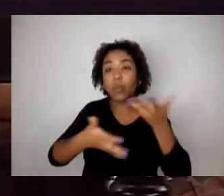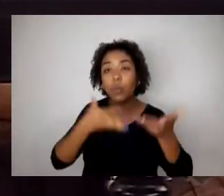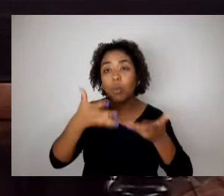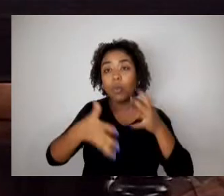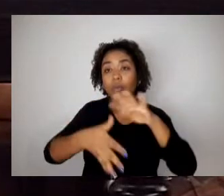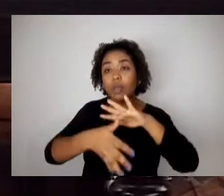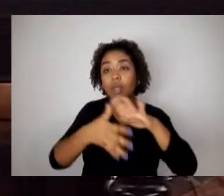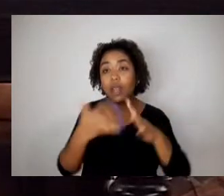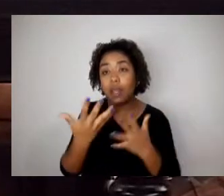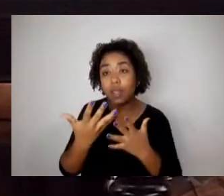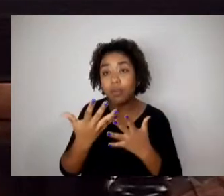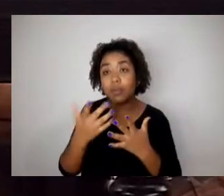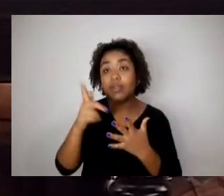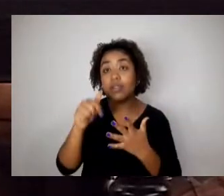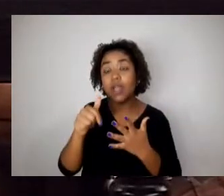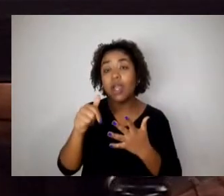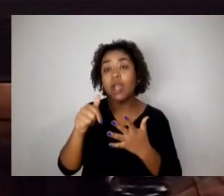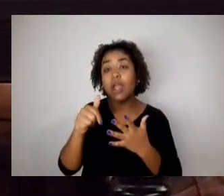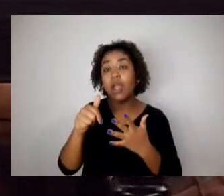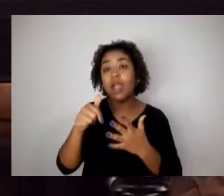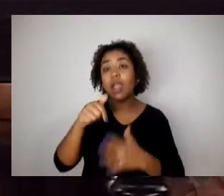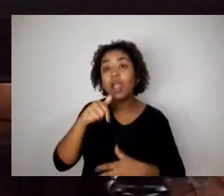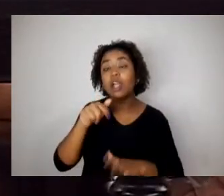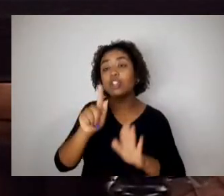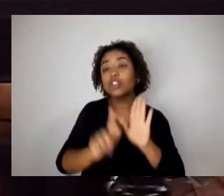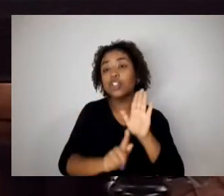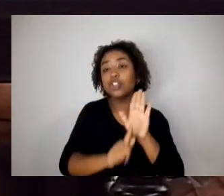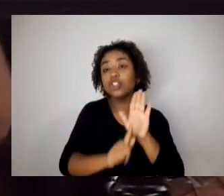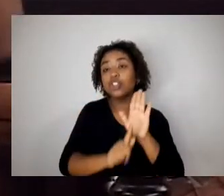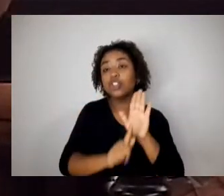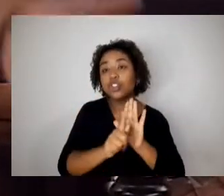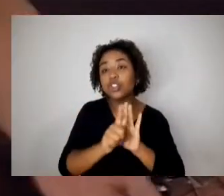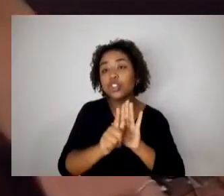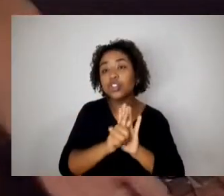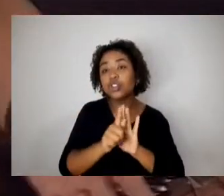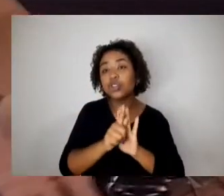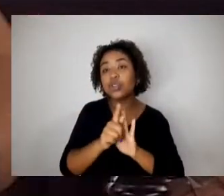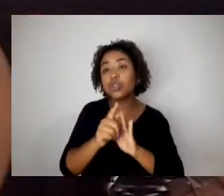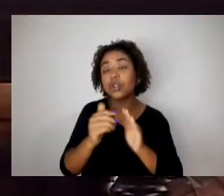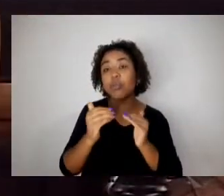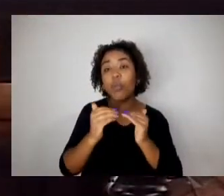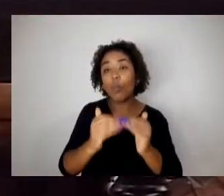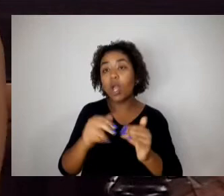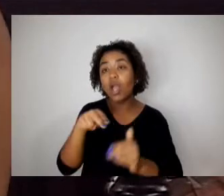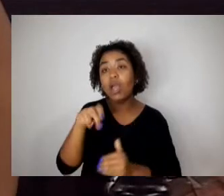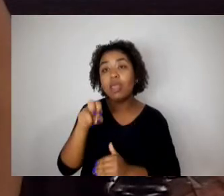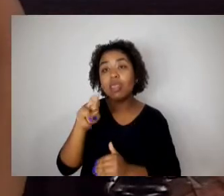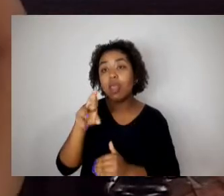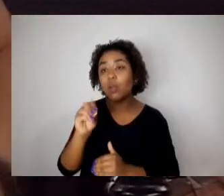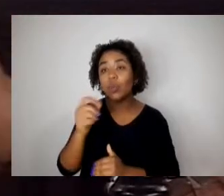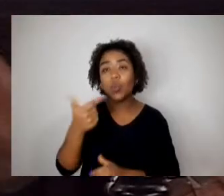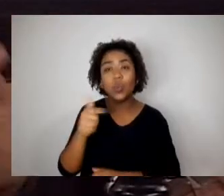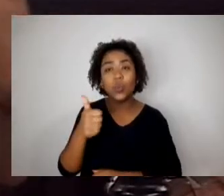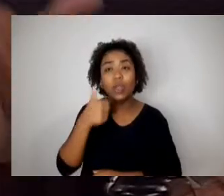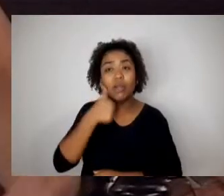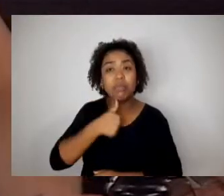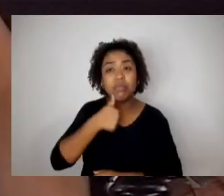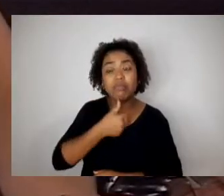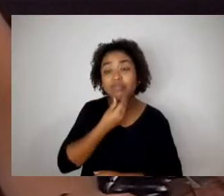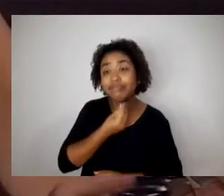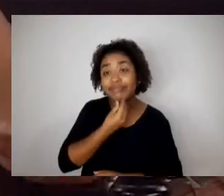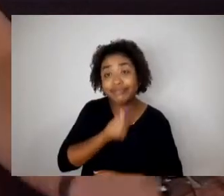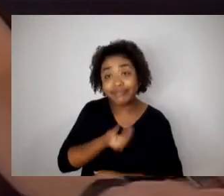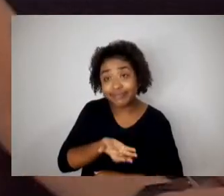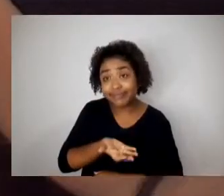Ela não tem feminino e masculino, assim como outras línguas também. Então, assim, nós estamos